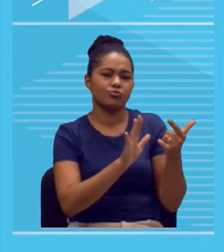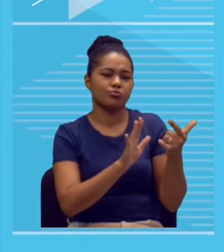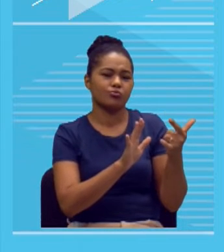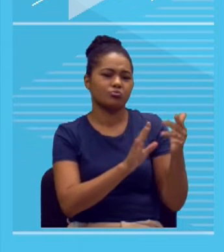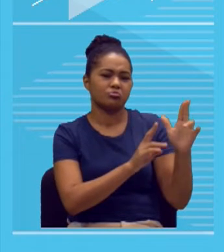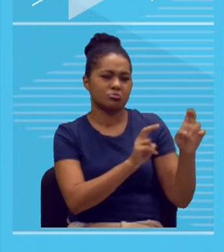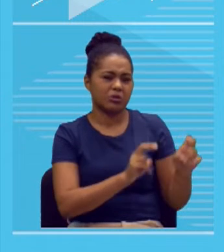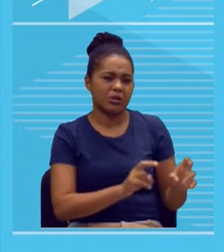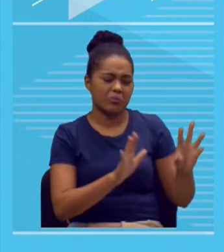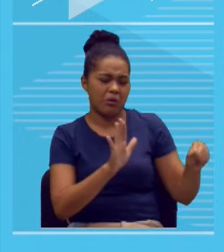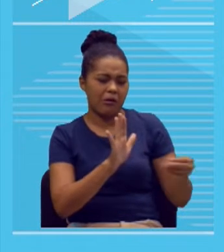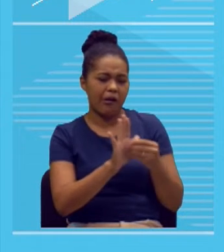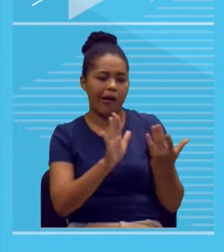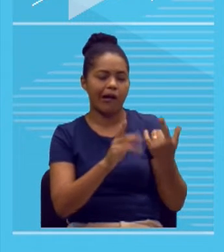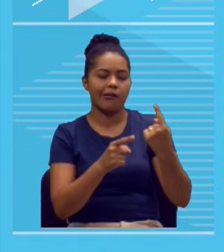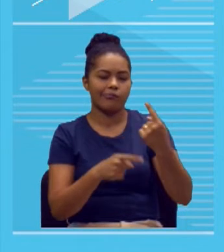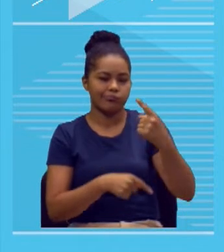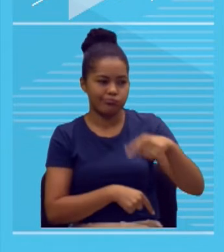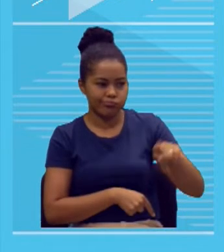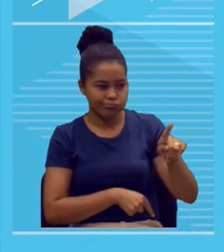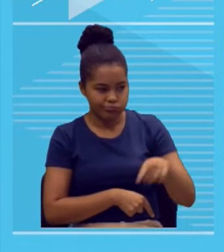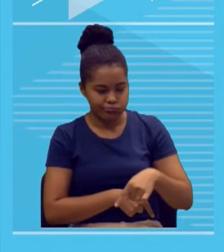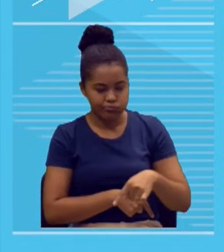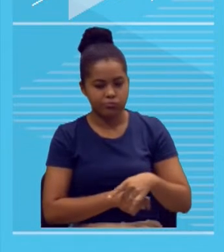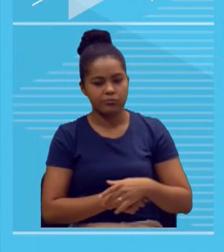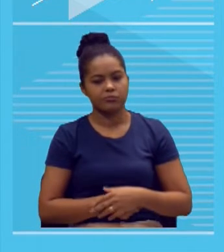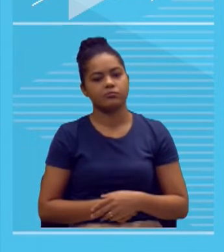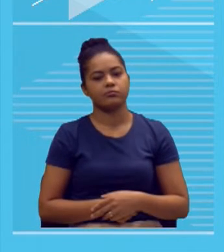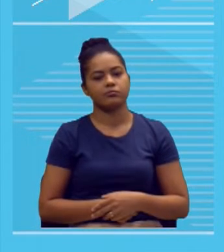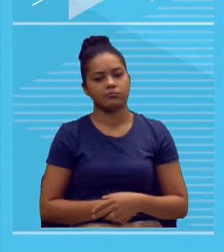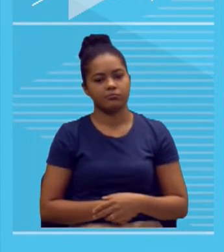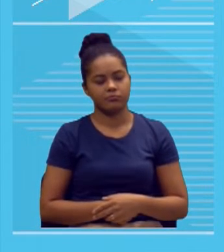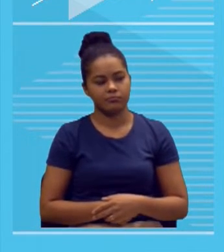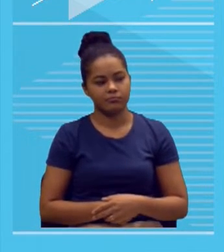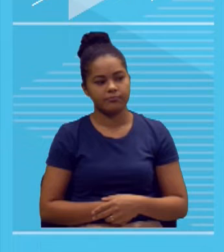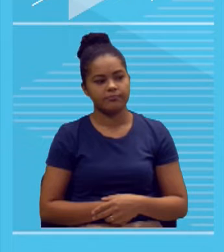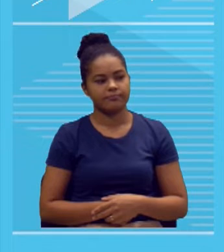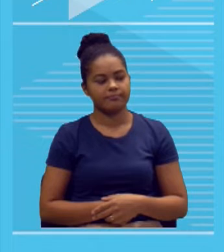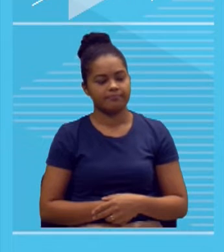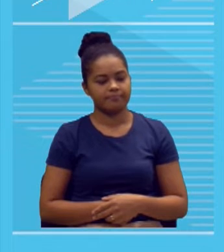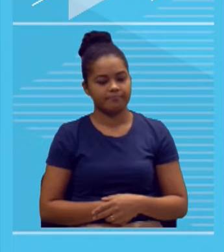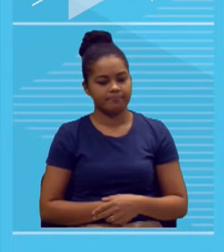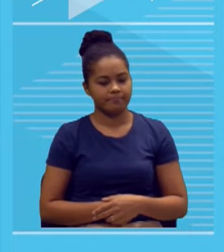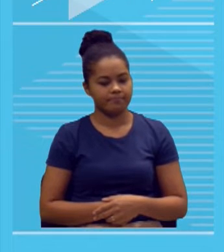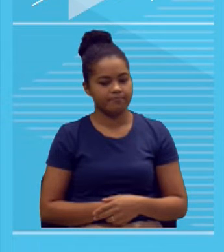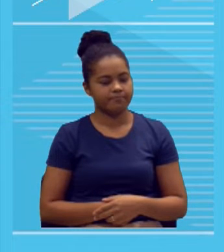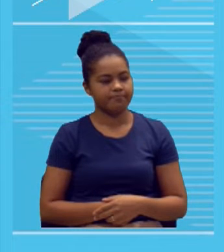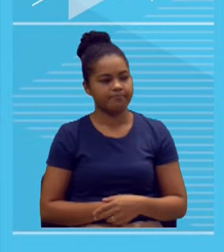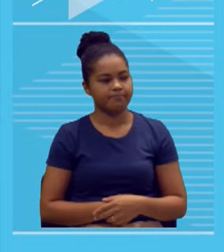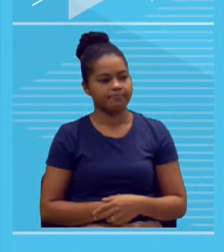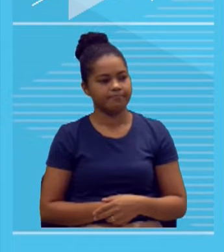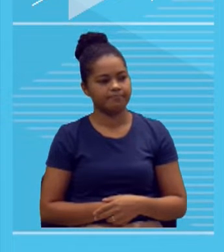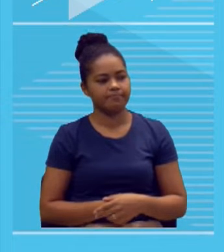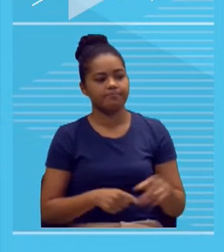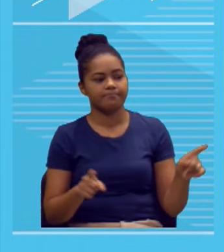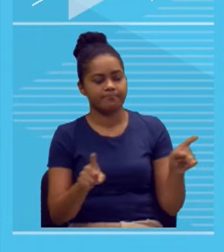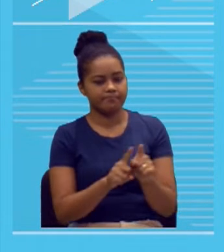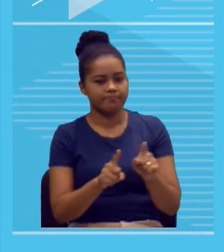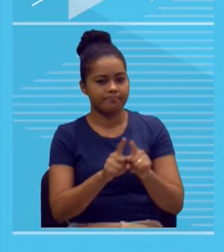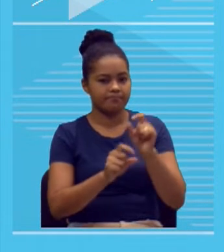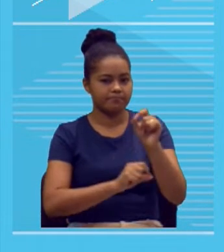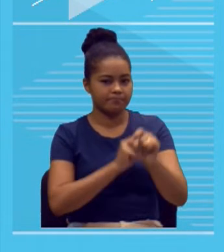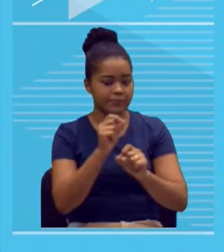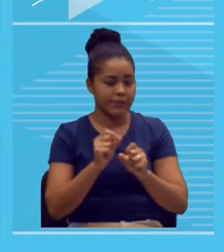grande impropério, tá? Ou pecar contra os direitos humanos, atentar, não é nem pecar nada, atentar contra os direitos humanos.